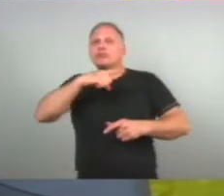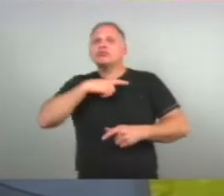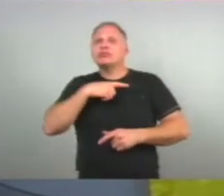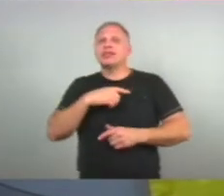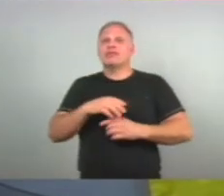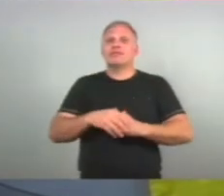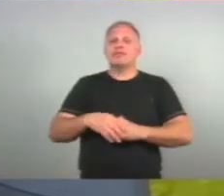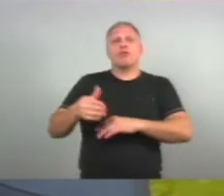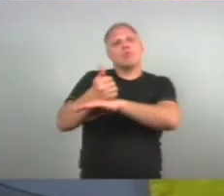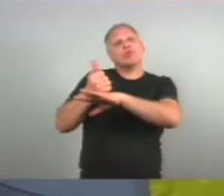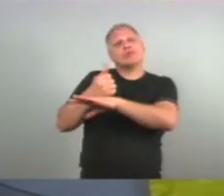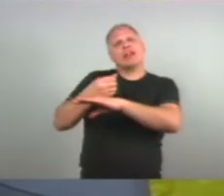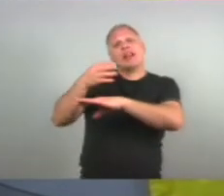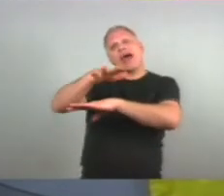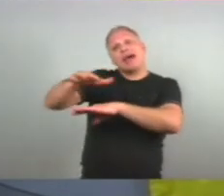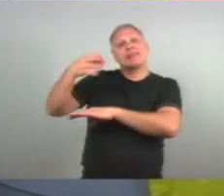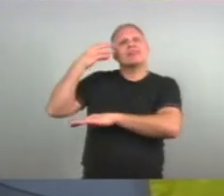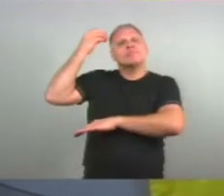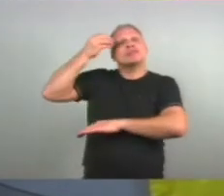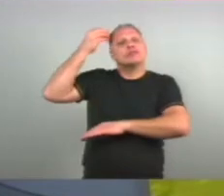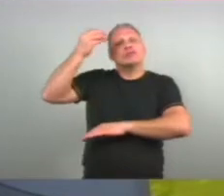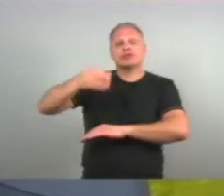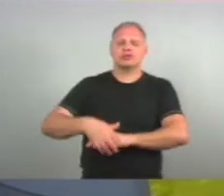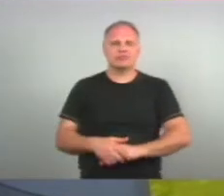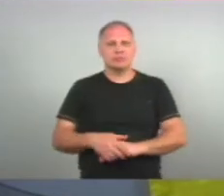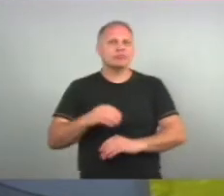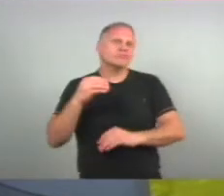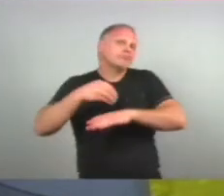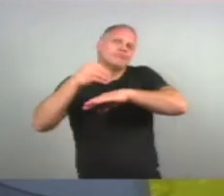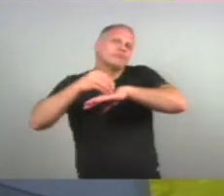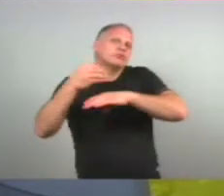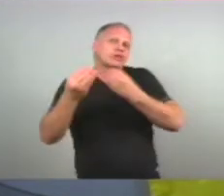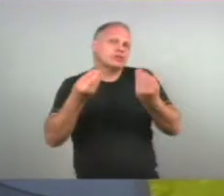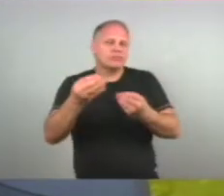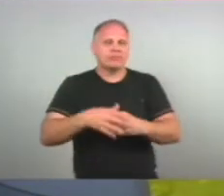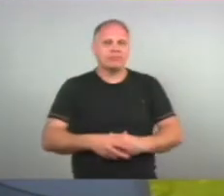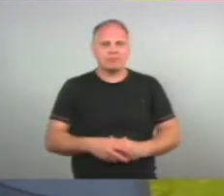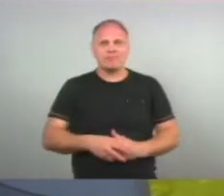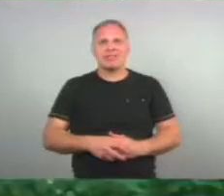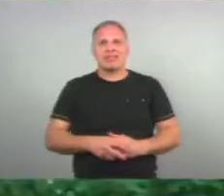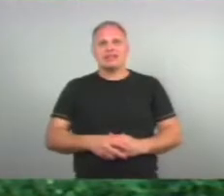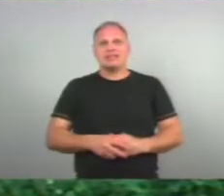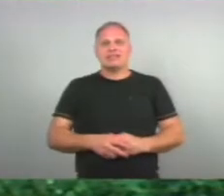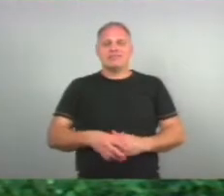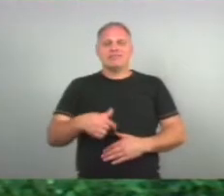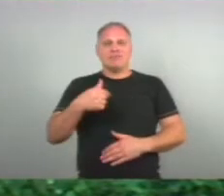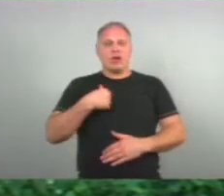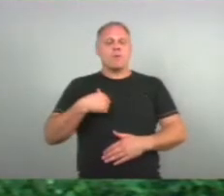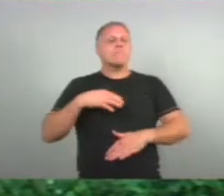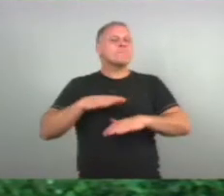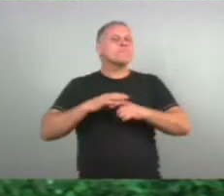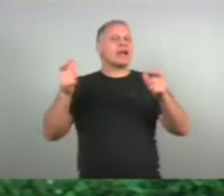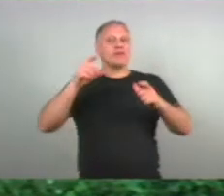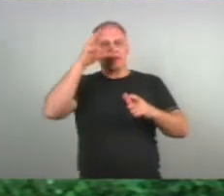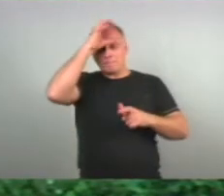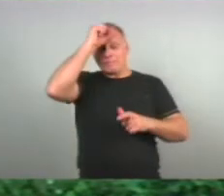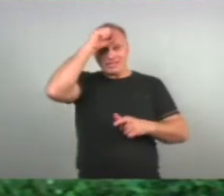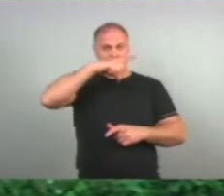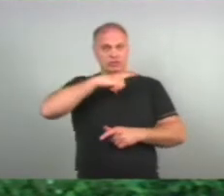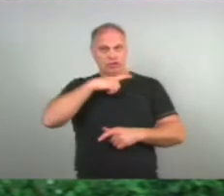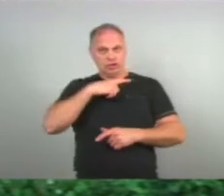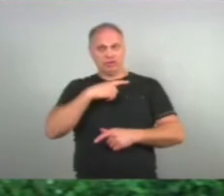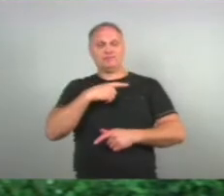futura profissional Na área de psicologia Eu tirei O meu maior aprendizado É